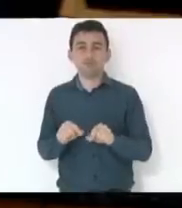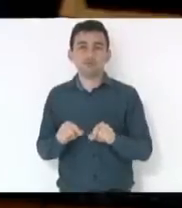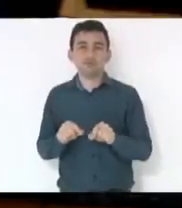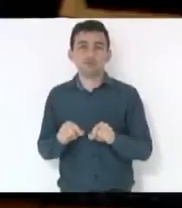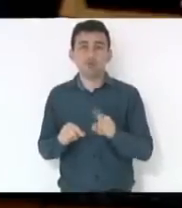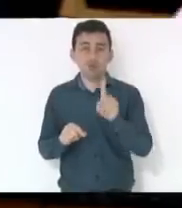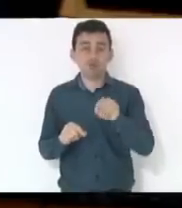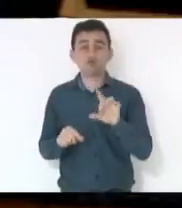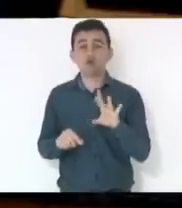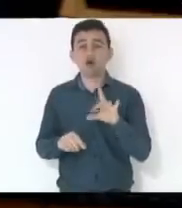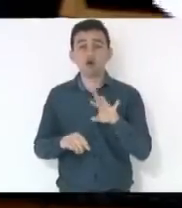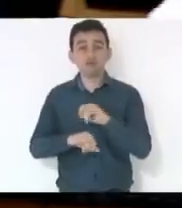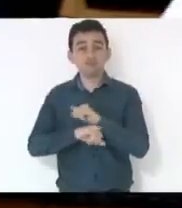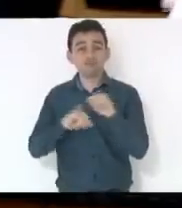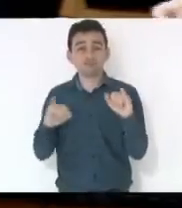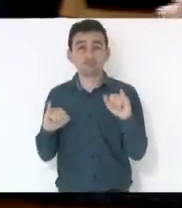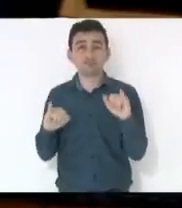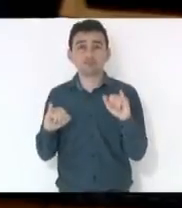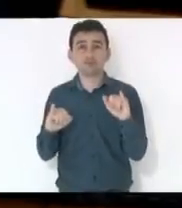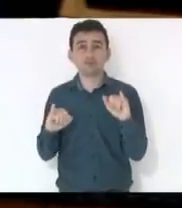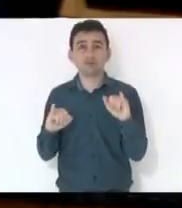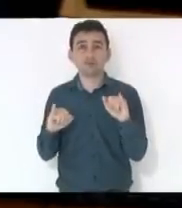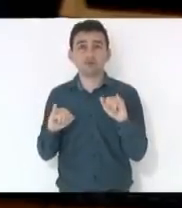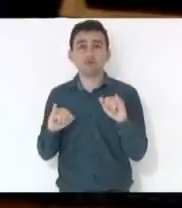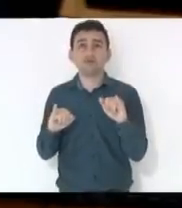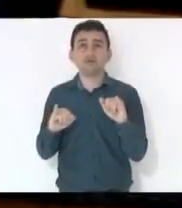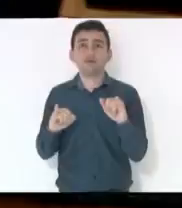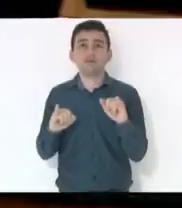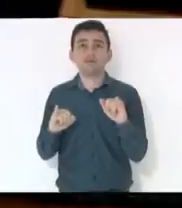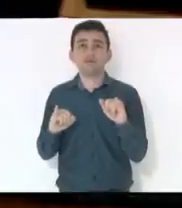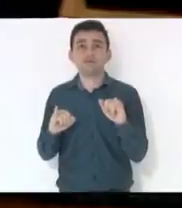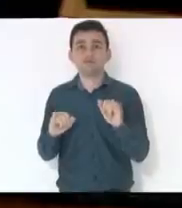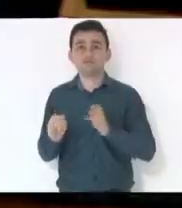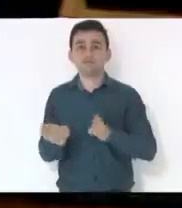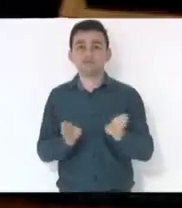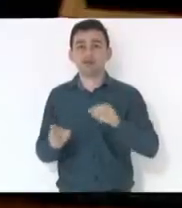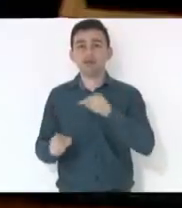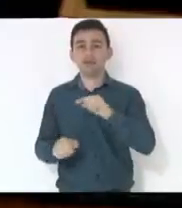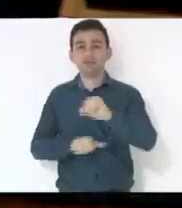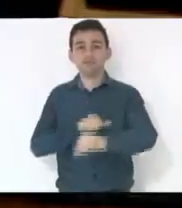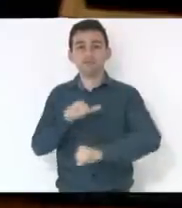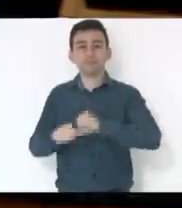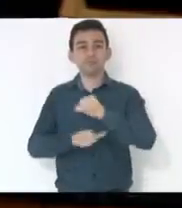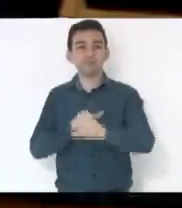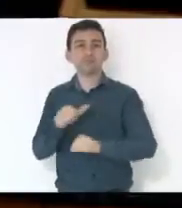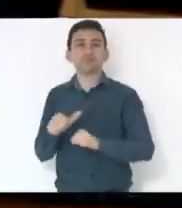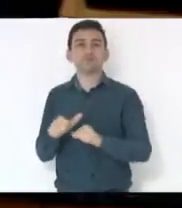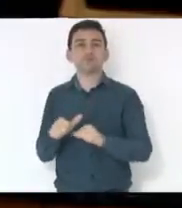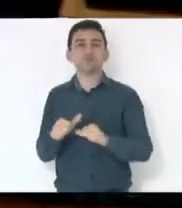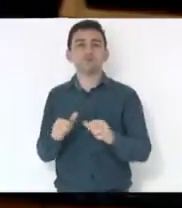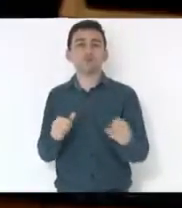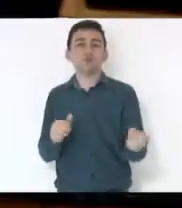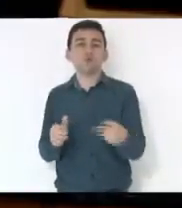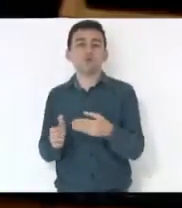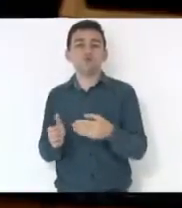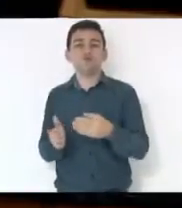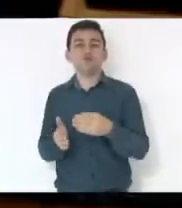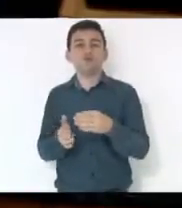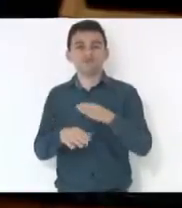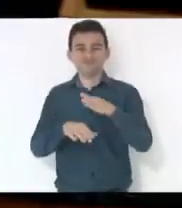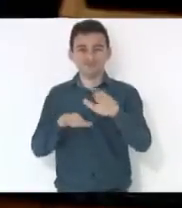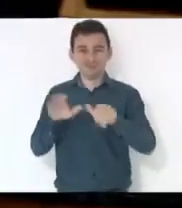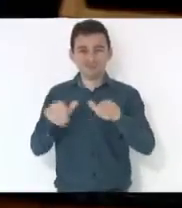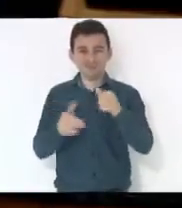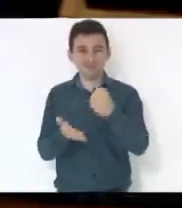informar, porque a licitação não vai mudar, porque, depois do contrato, na hora de contratar as pessoas,